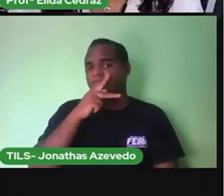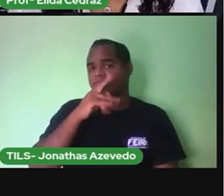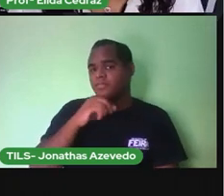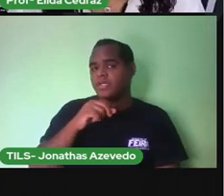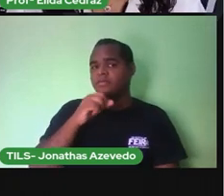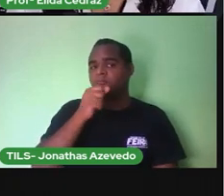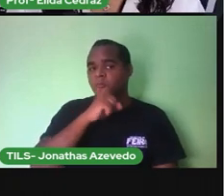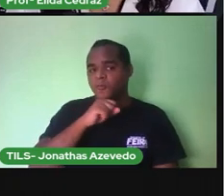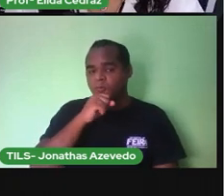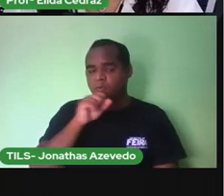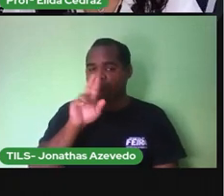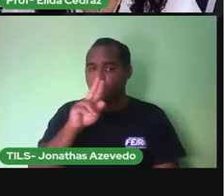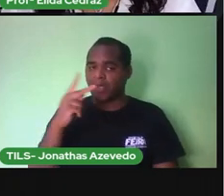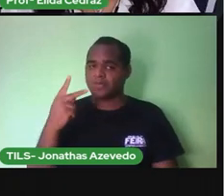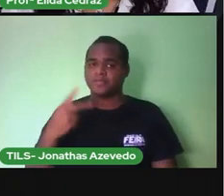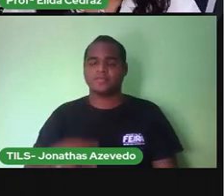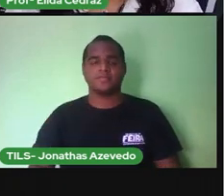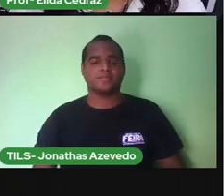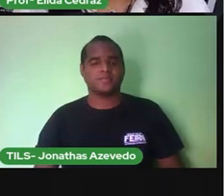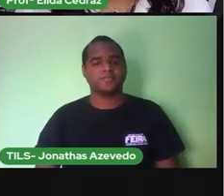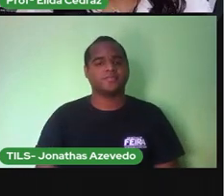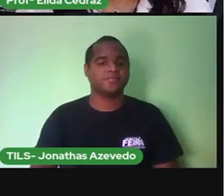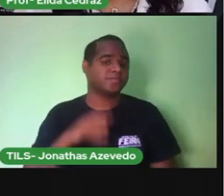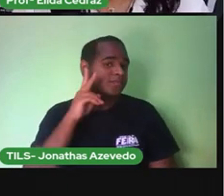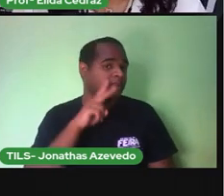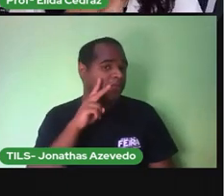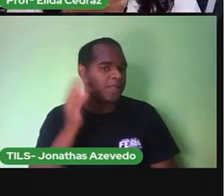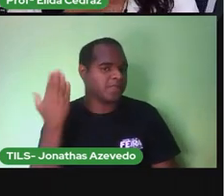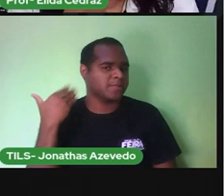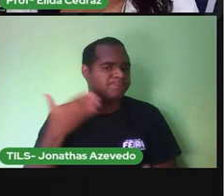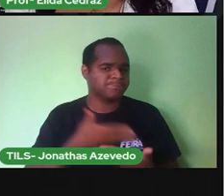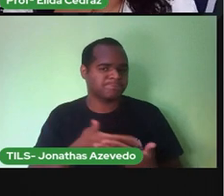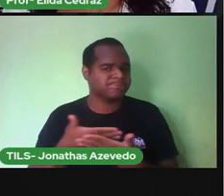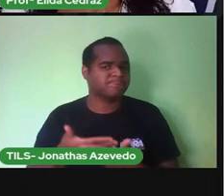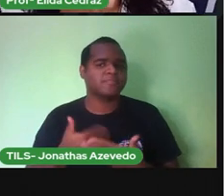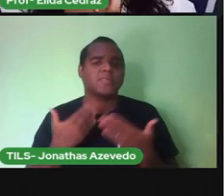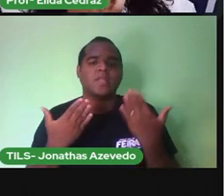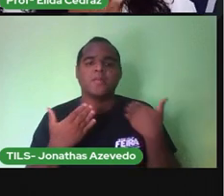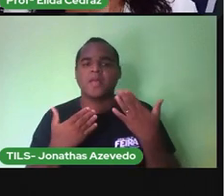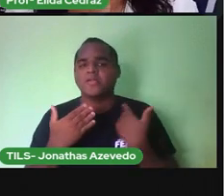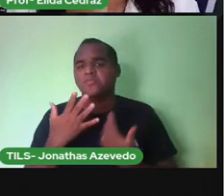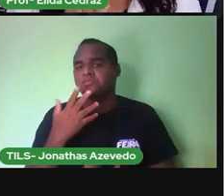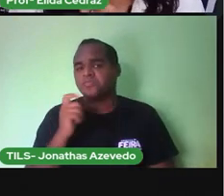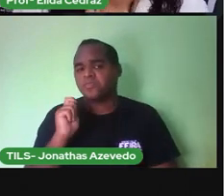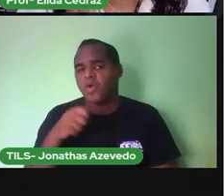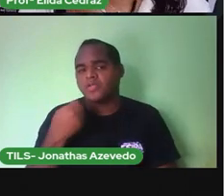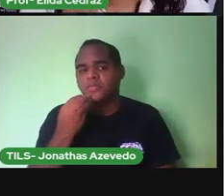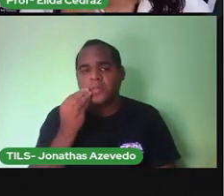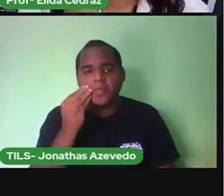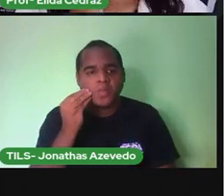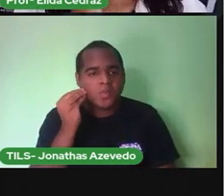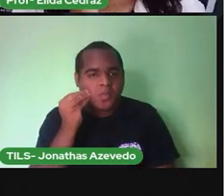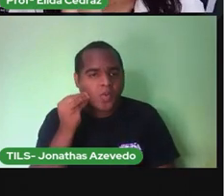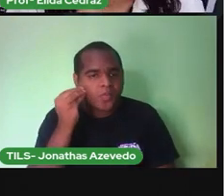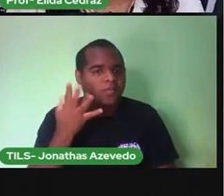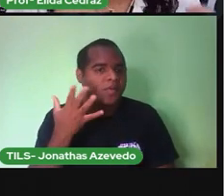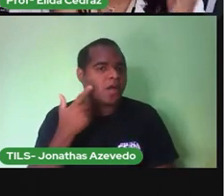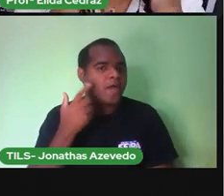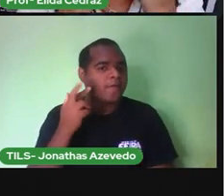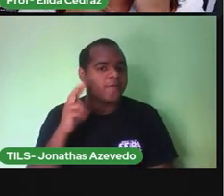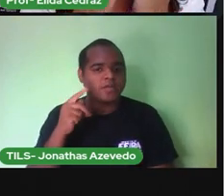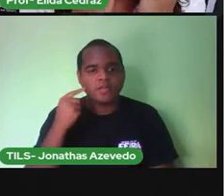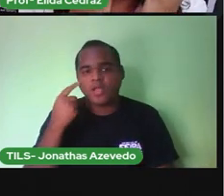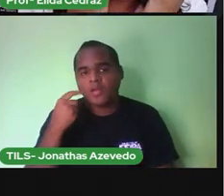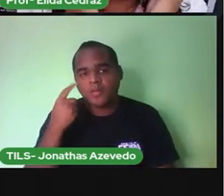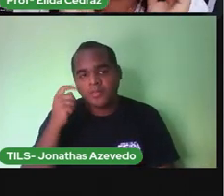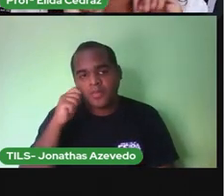avós. Lembra que a Pró falou que quando o bebê nasce, ele tem um sinal diferente, tipo a manchinha no rosto,